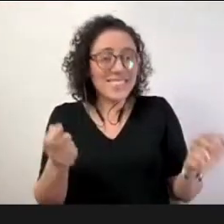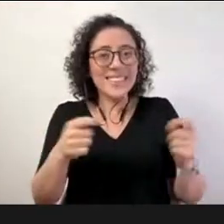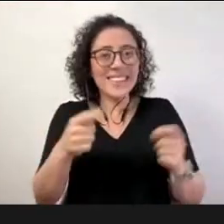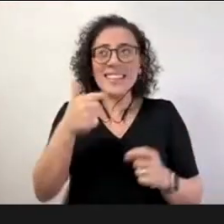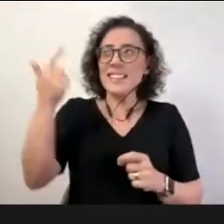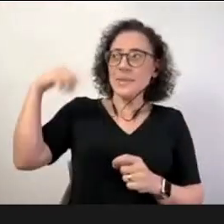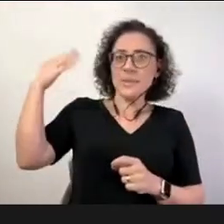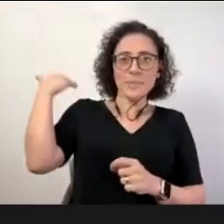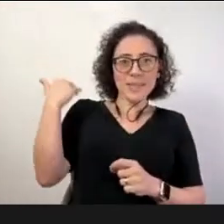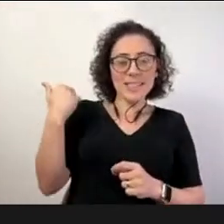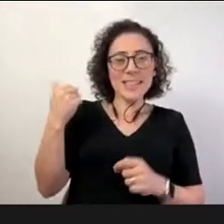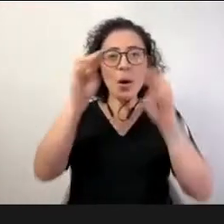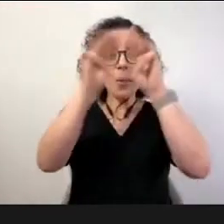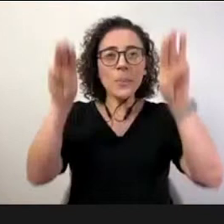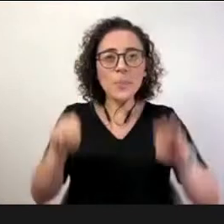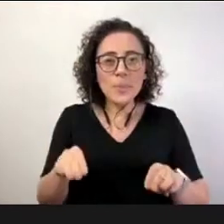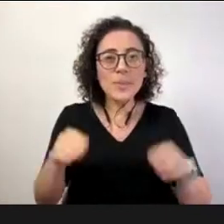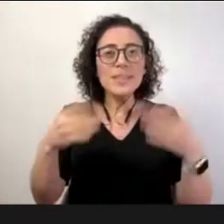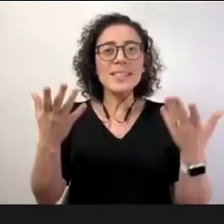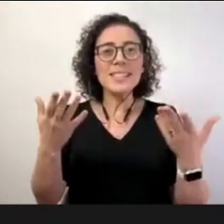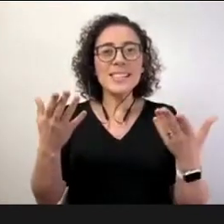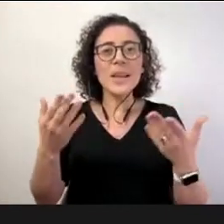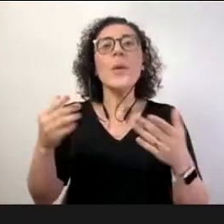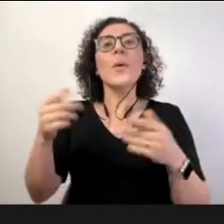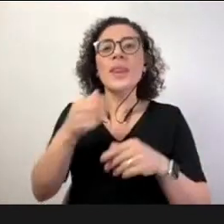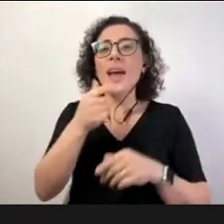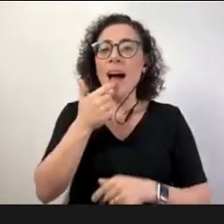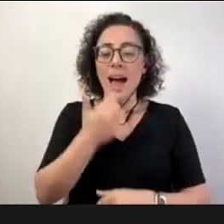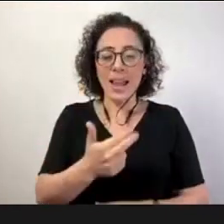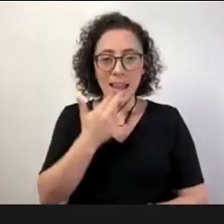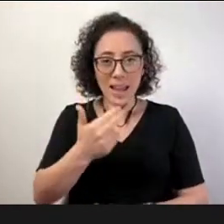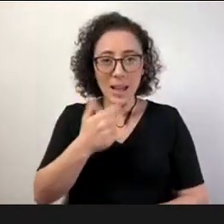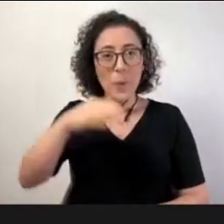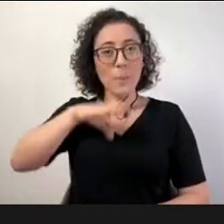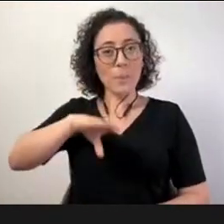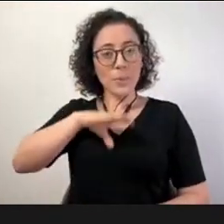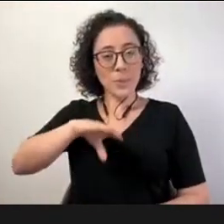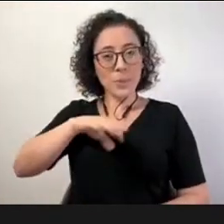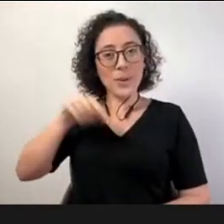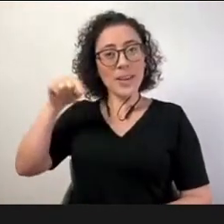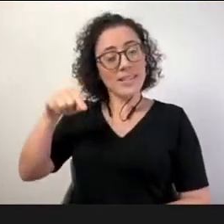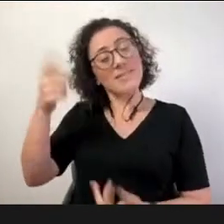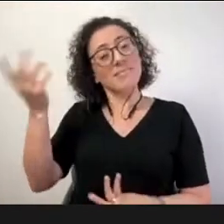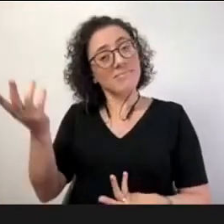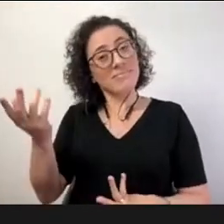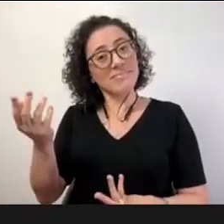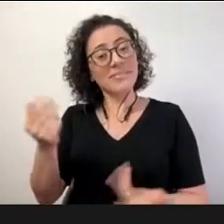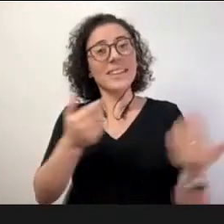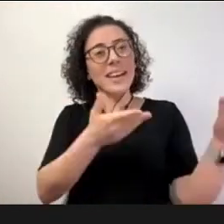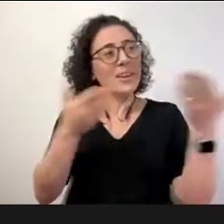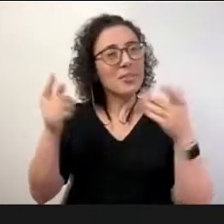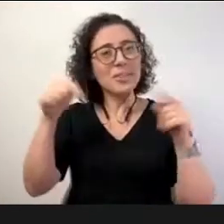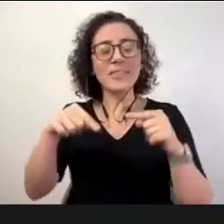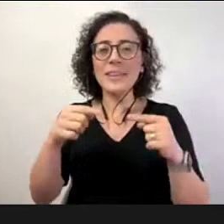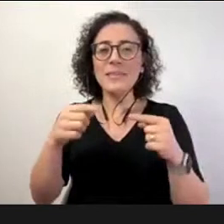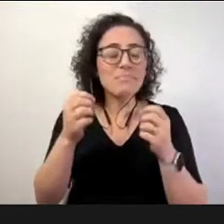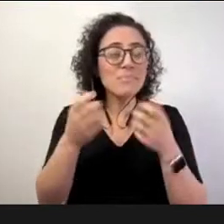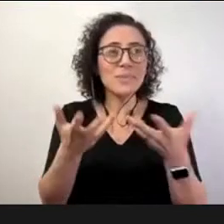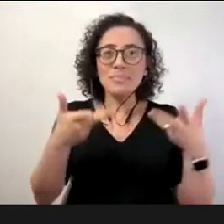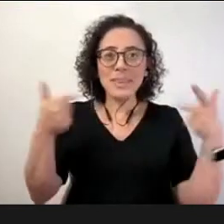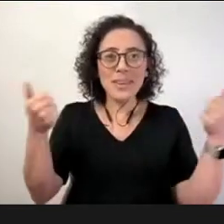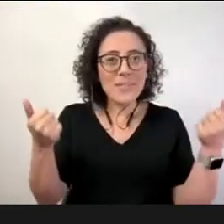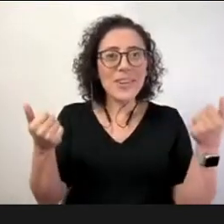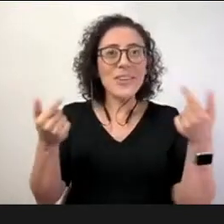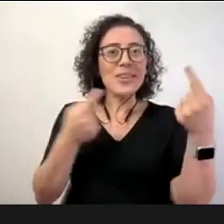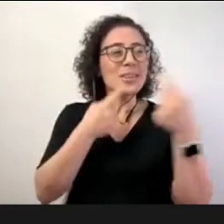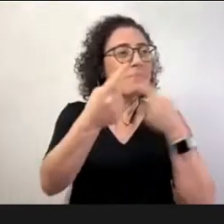Paulo com a presença do presidente de Portugal. É fantástico nós podermos entender na mesma língua. Eu sou um grande amigo do Brasil